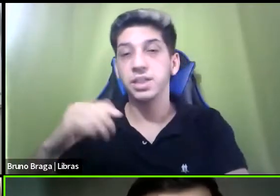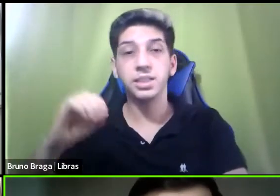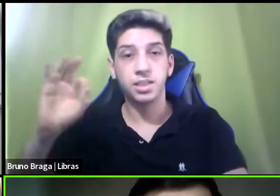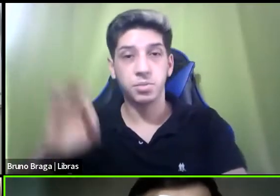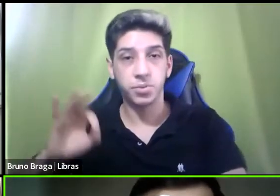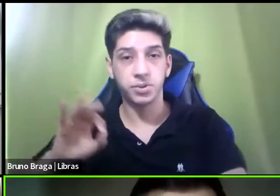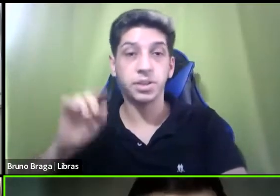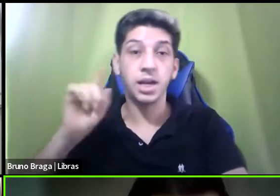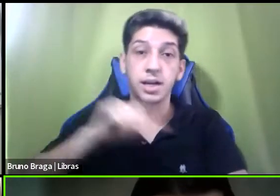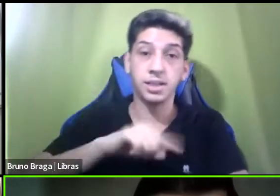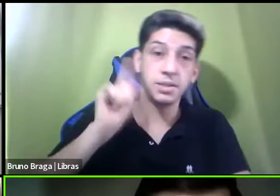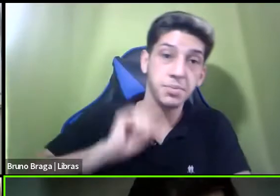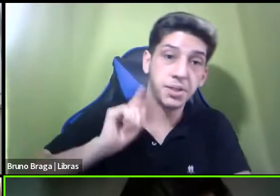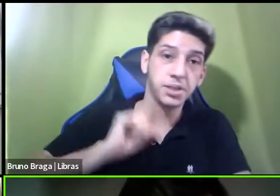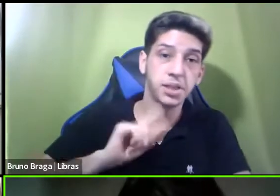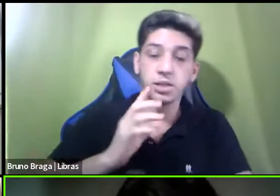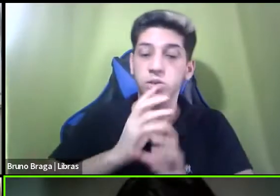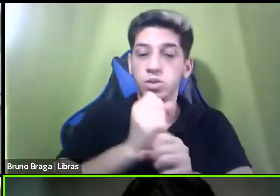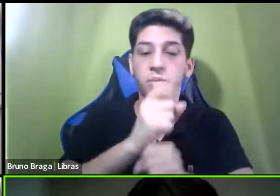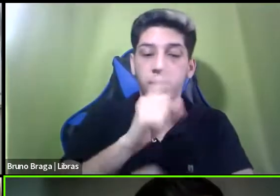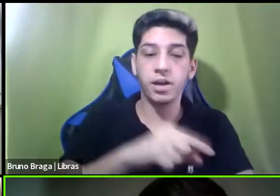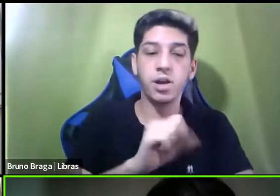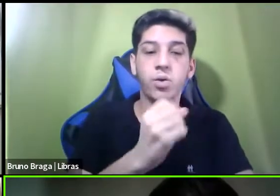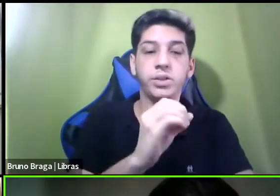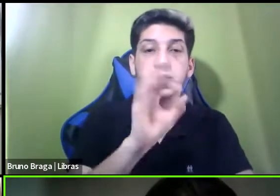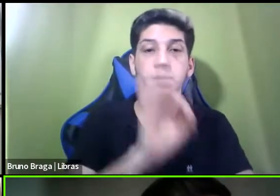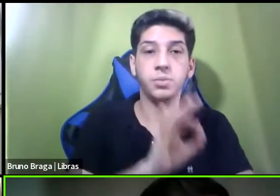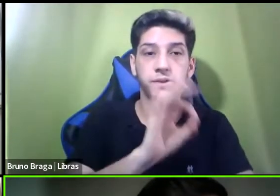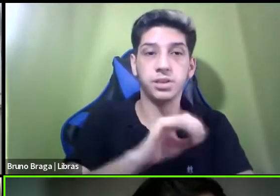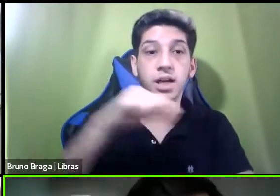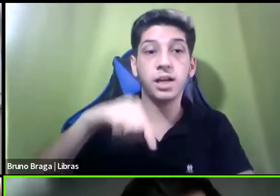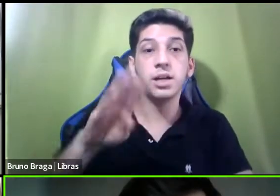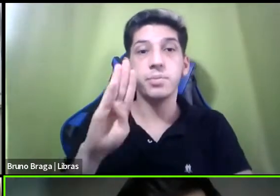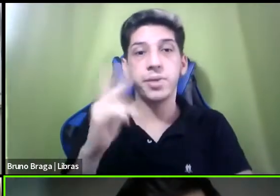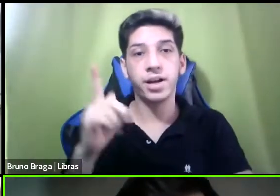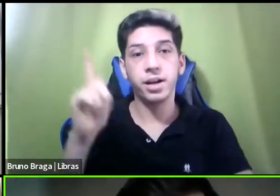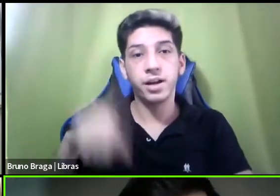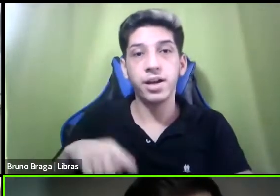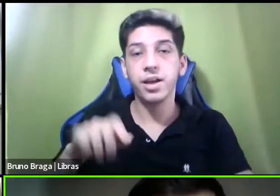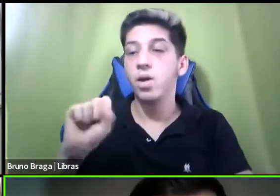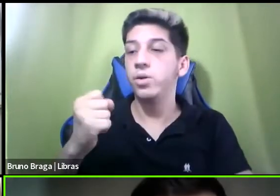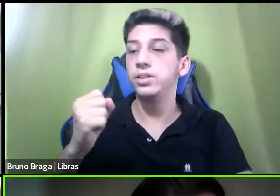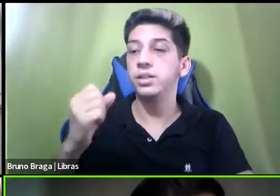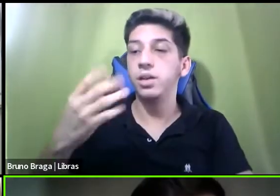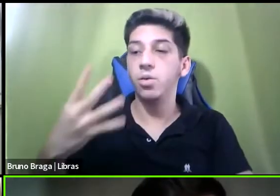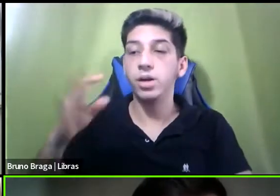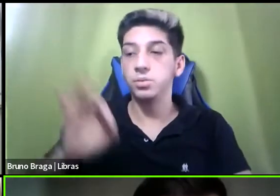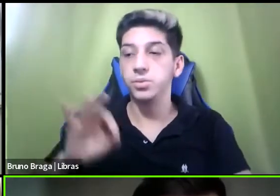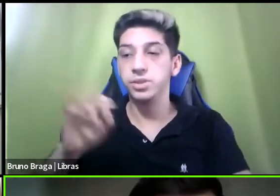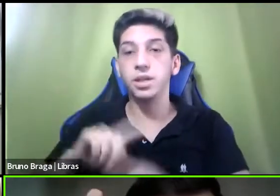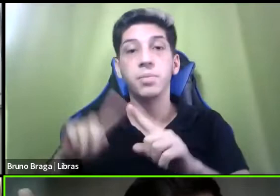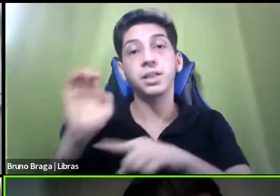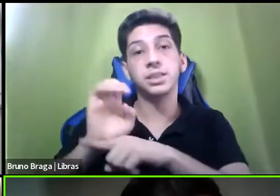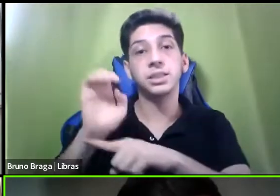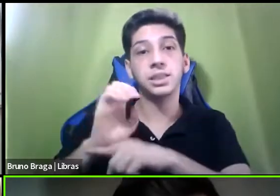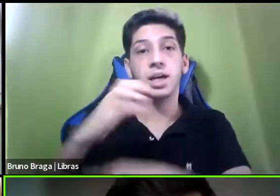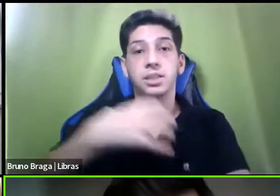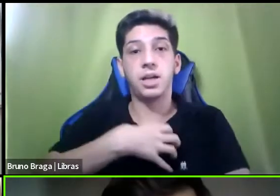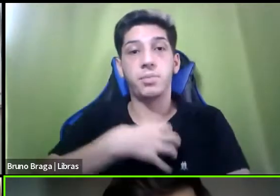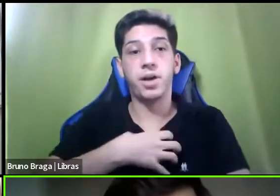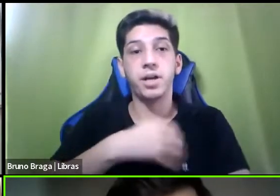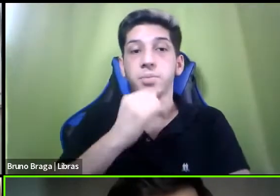são 80% Belo Horizonte 84% mas nós temos por exemplo o estado da Bahia onde 93